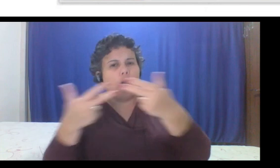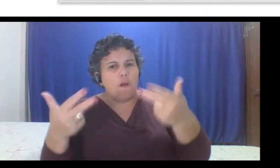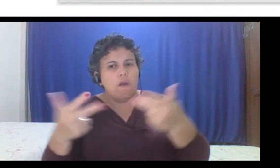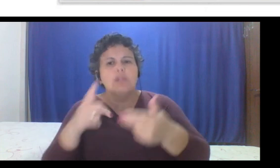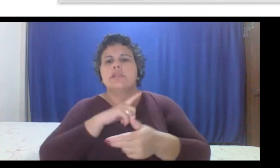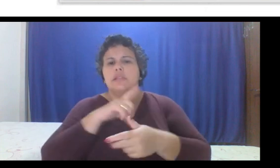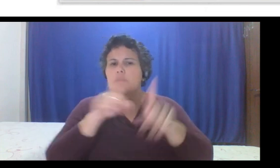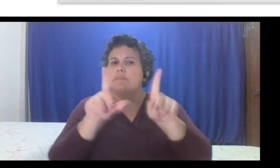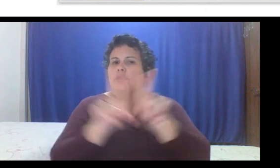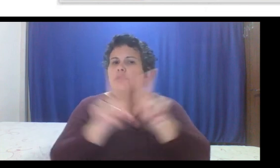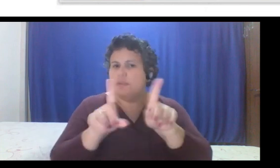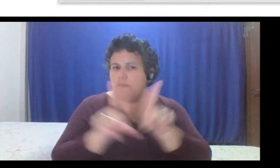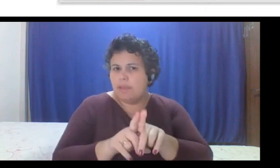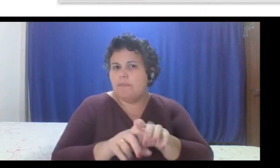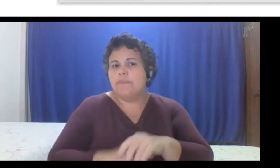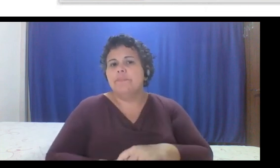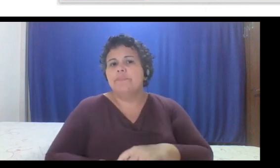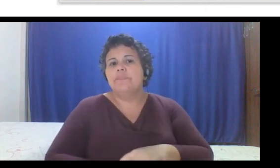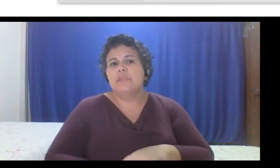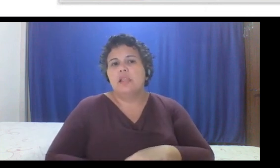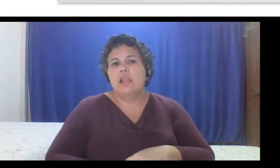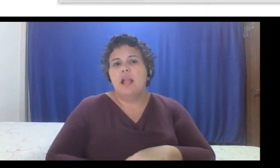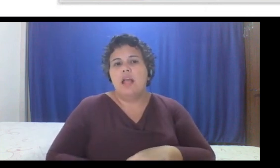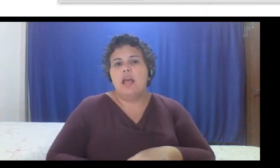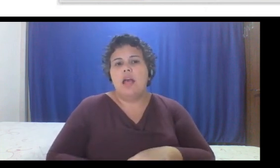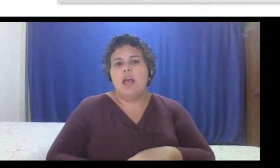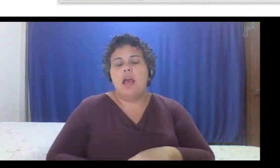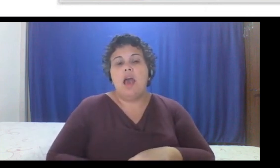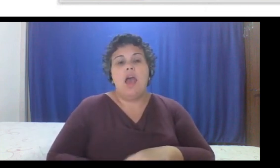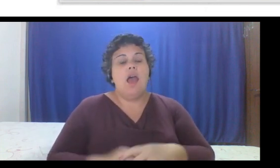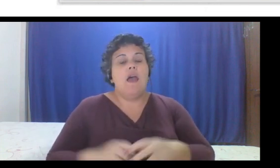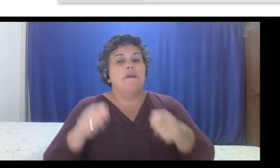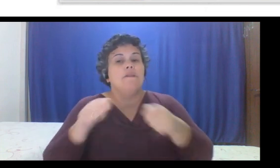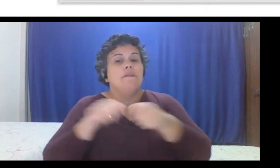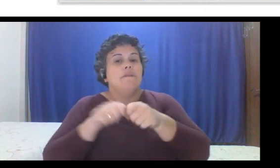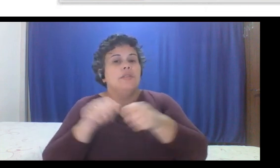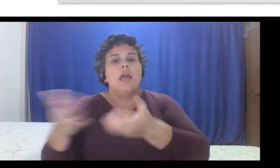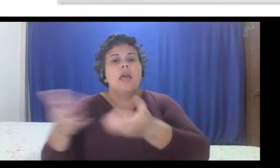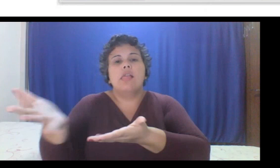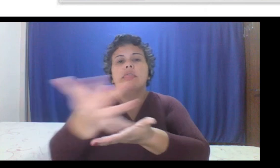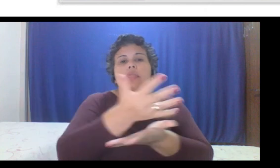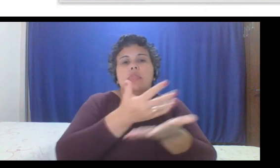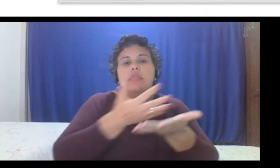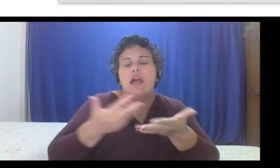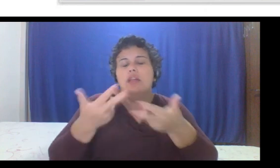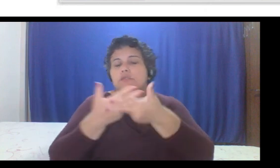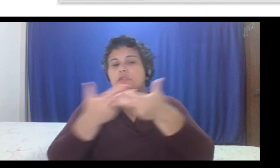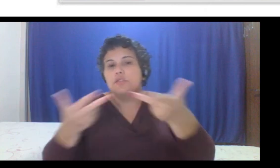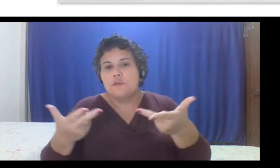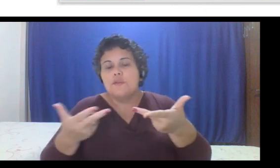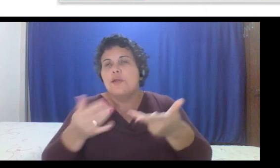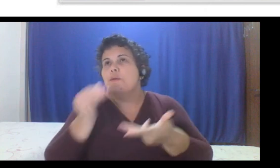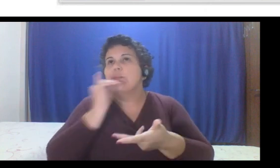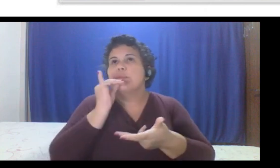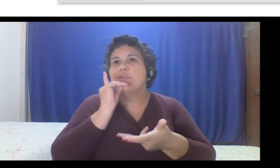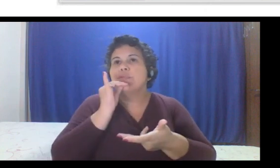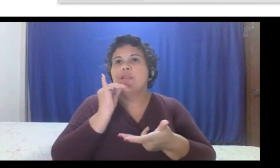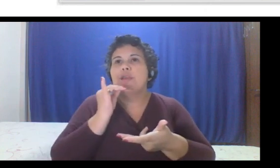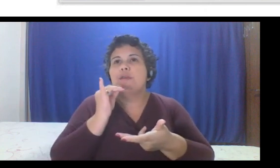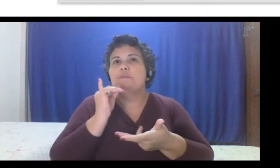também. Dados sobre operação, ou seja, as coisas estão funcionando, né, como que,